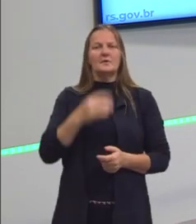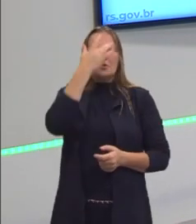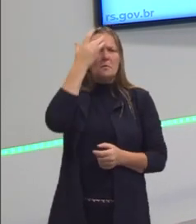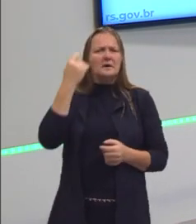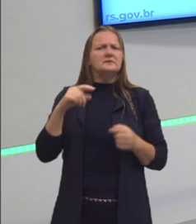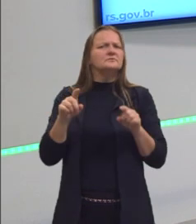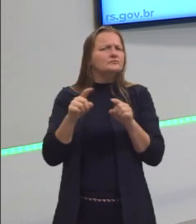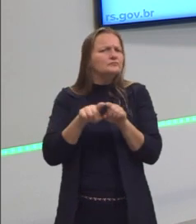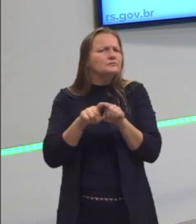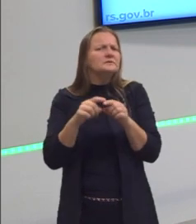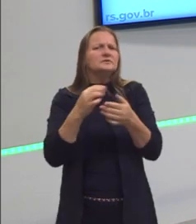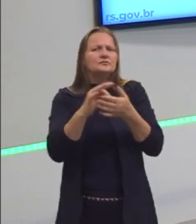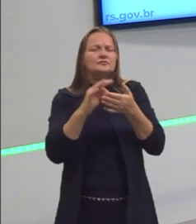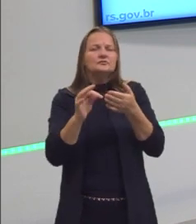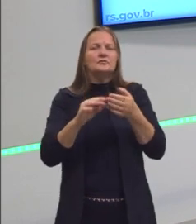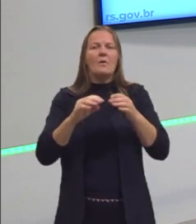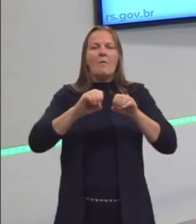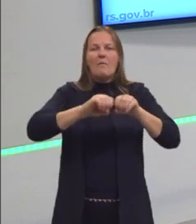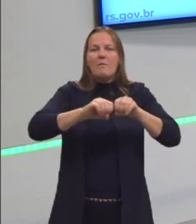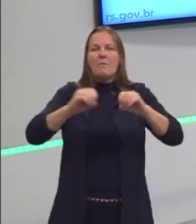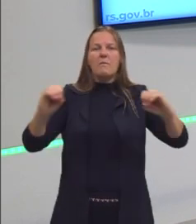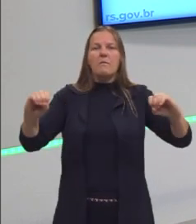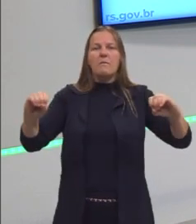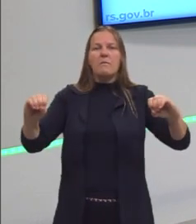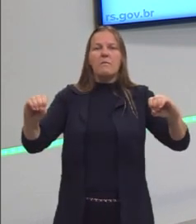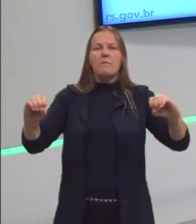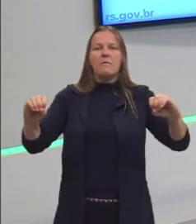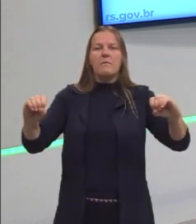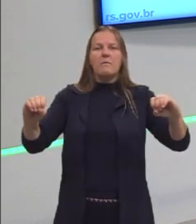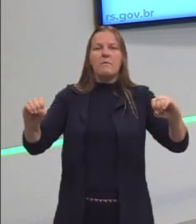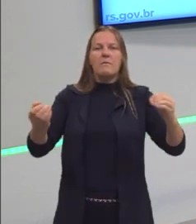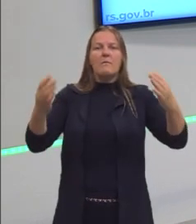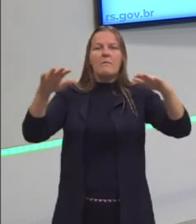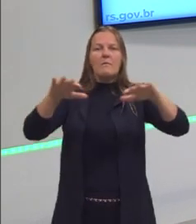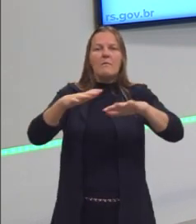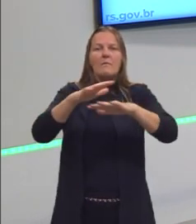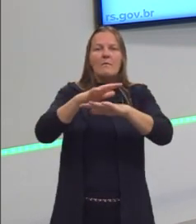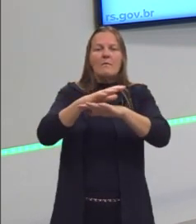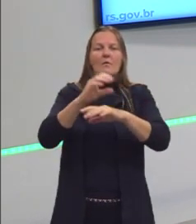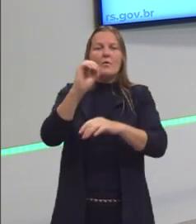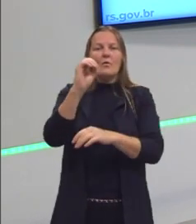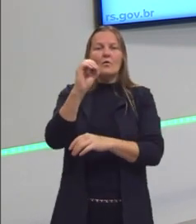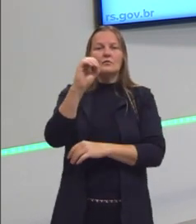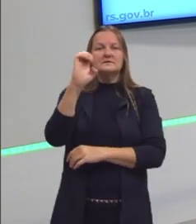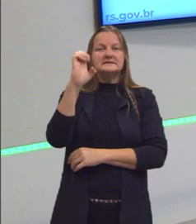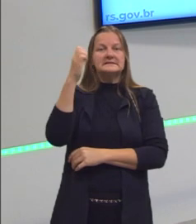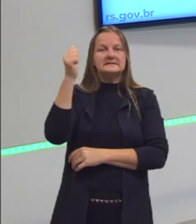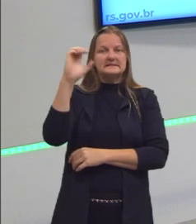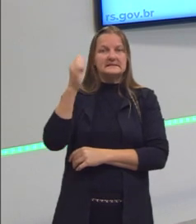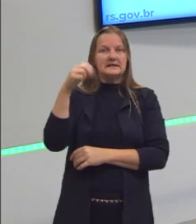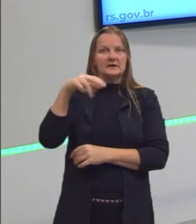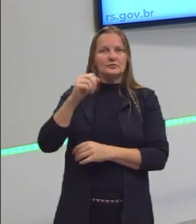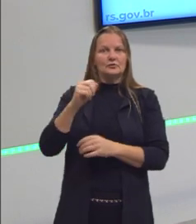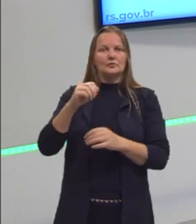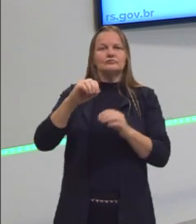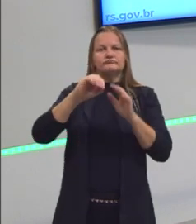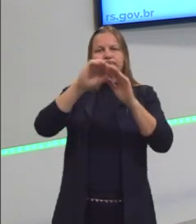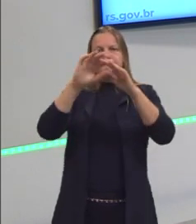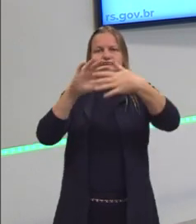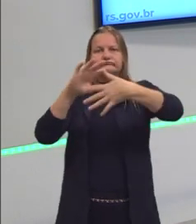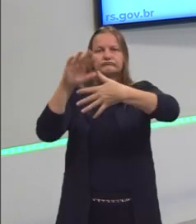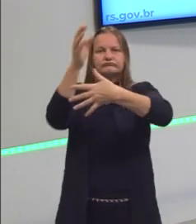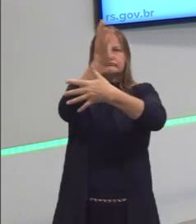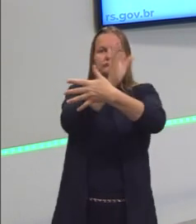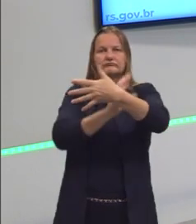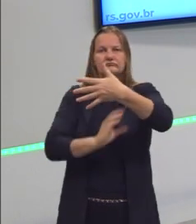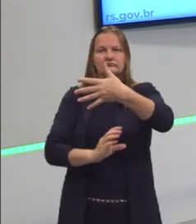ter vindo via o Oceano Pacífico. Então, ainda tem muita discussão sobre isso e a gente depende desses vestígios,